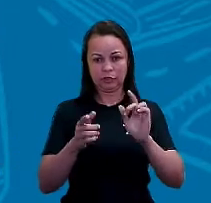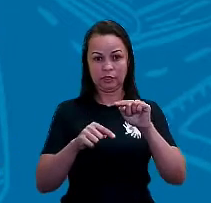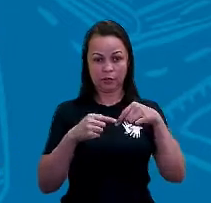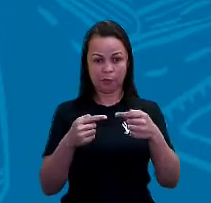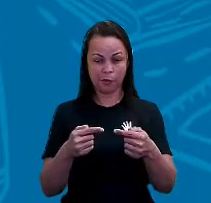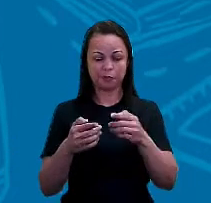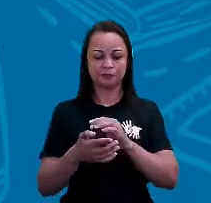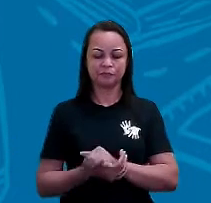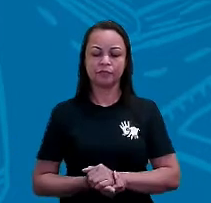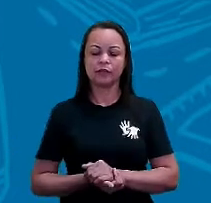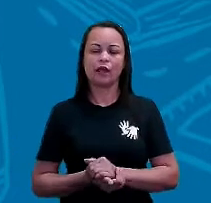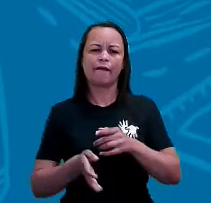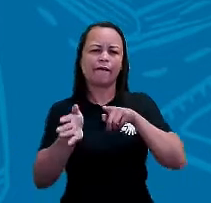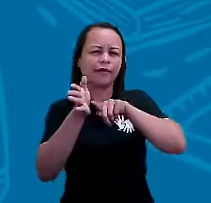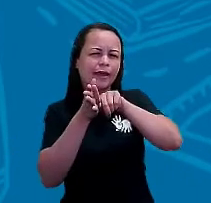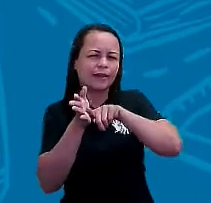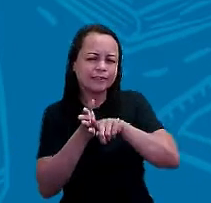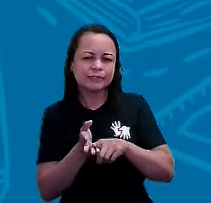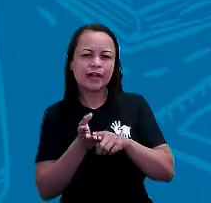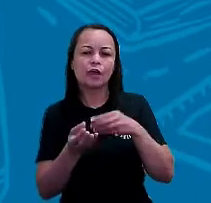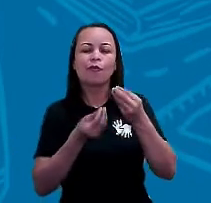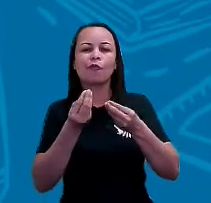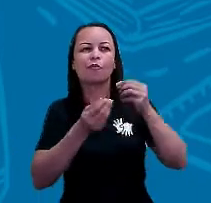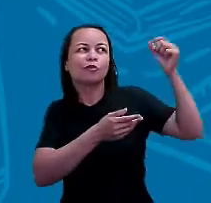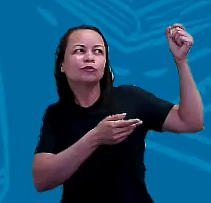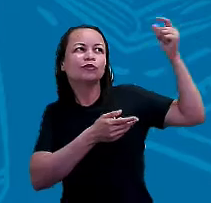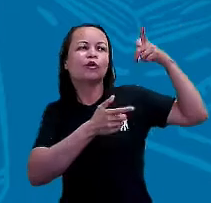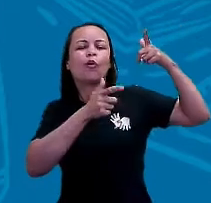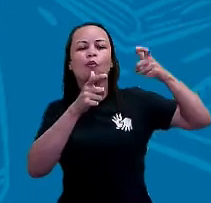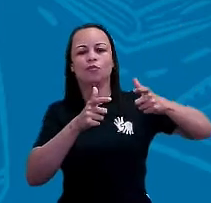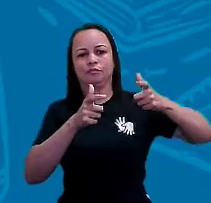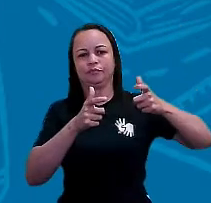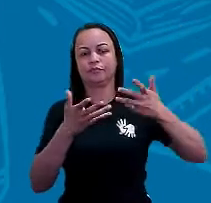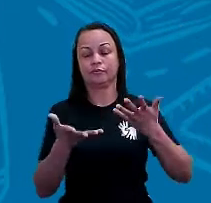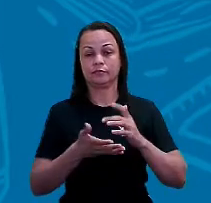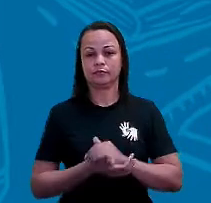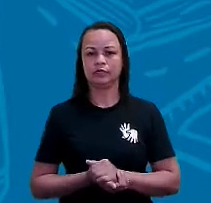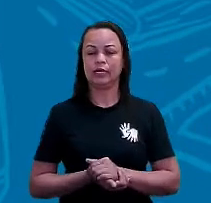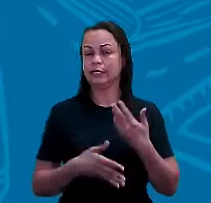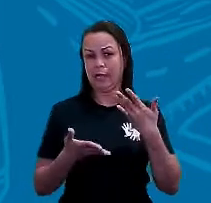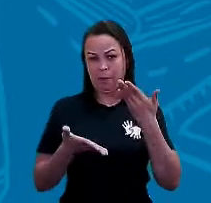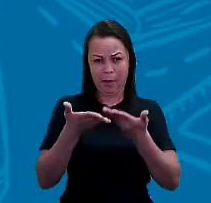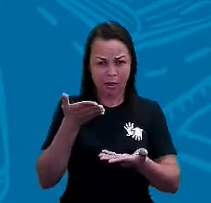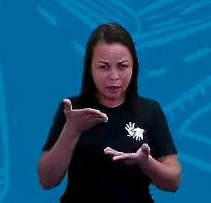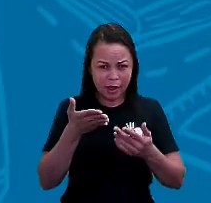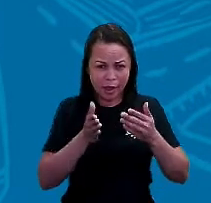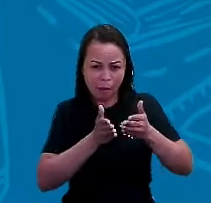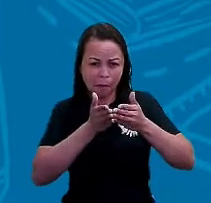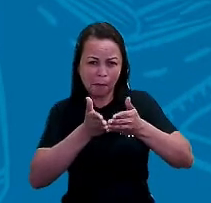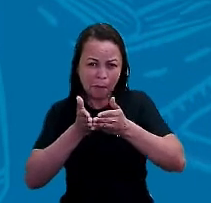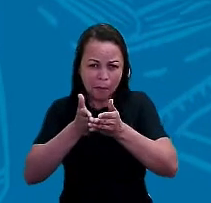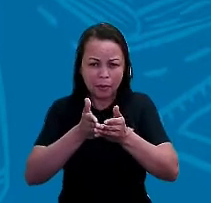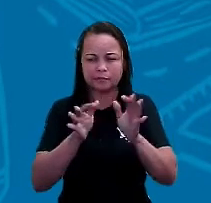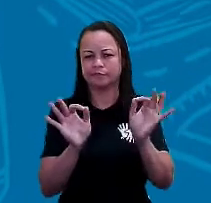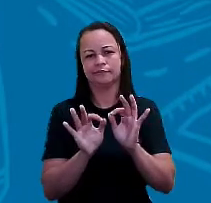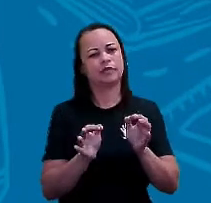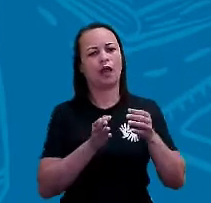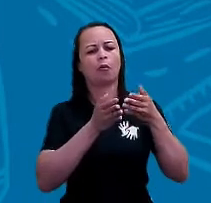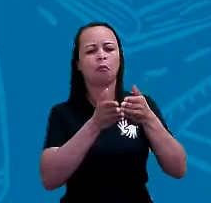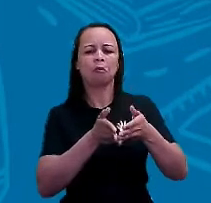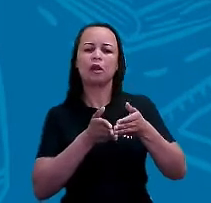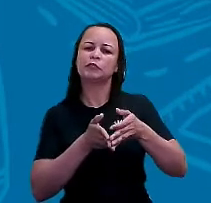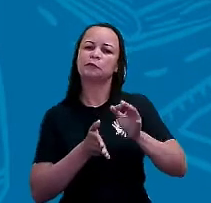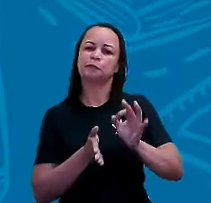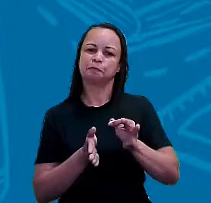era analisar a posição do sol, tá certo? E daí eles não se perdiam, né? Outra questão